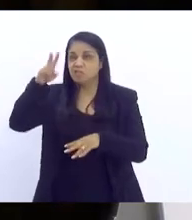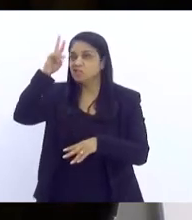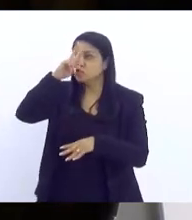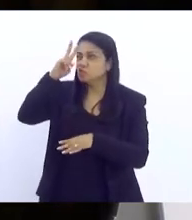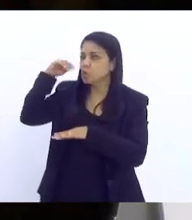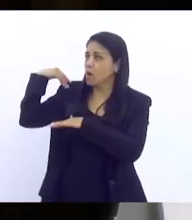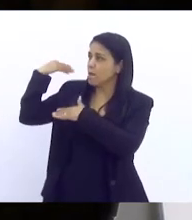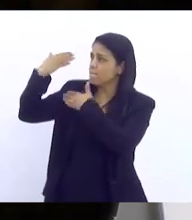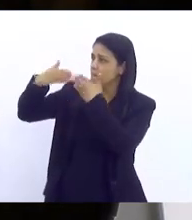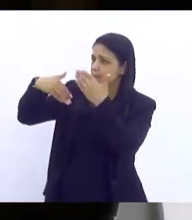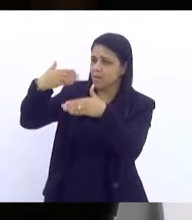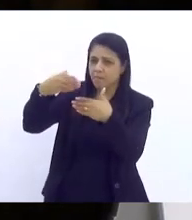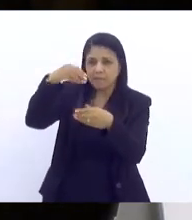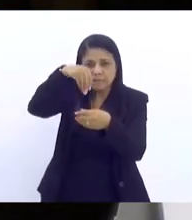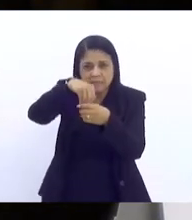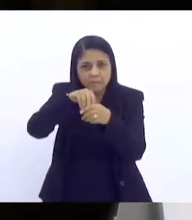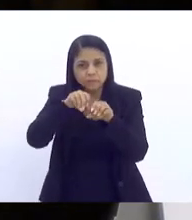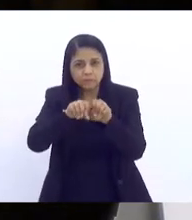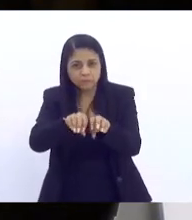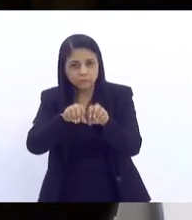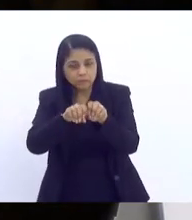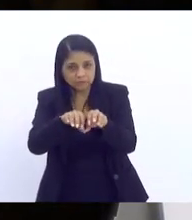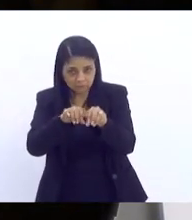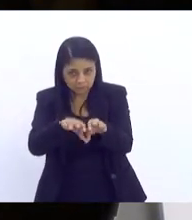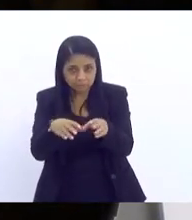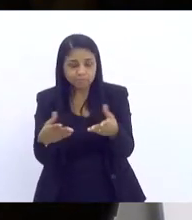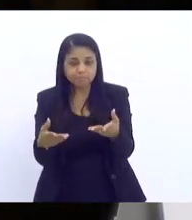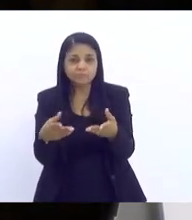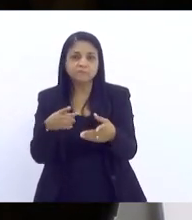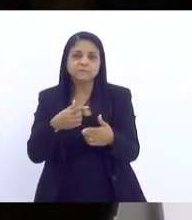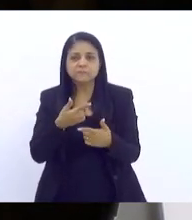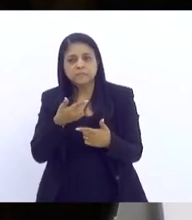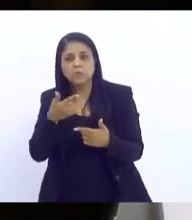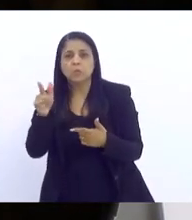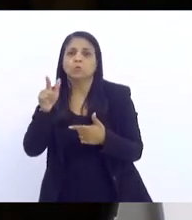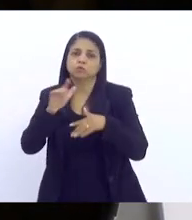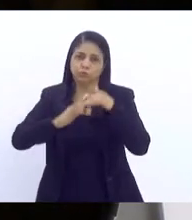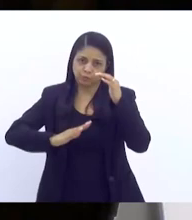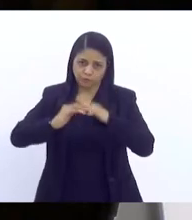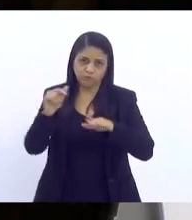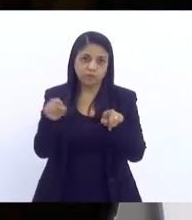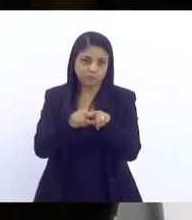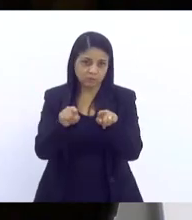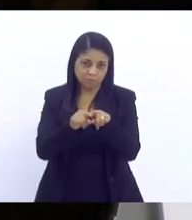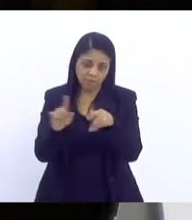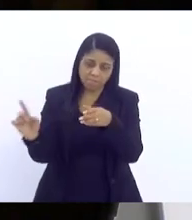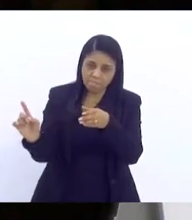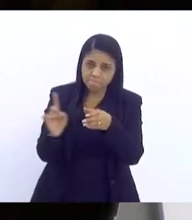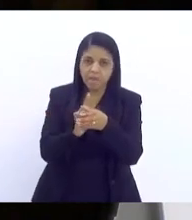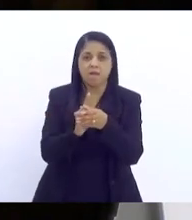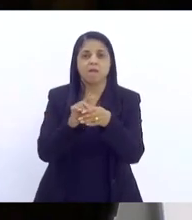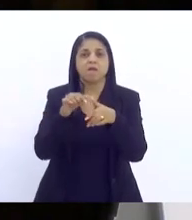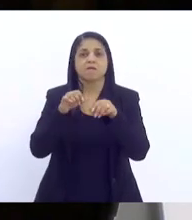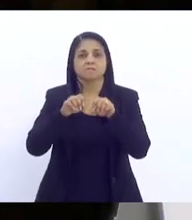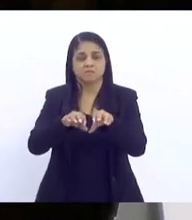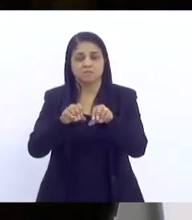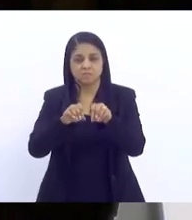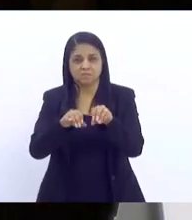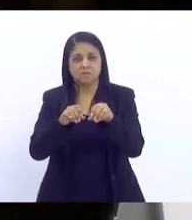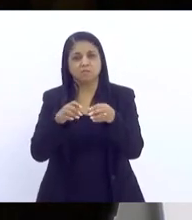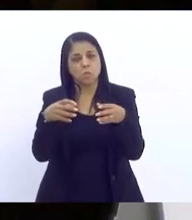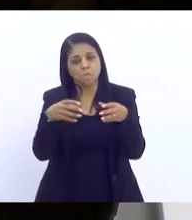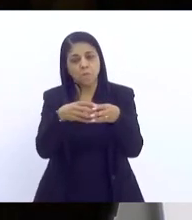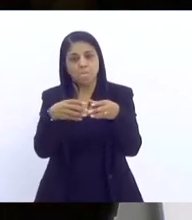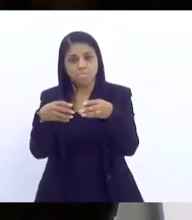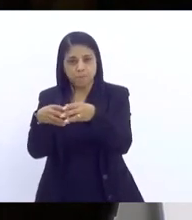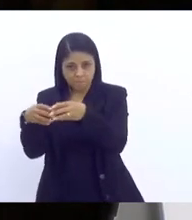mas não somente eles fazem parte da educação, existem outros profissionais, existem outros núcleos de competência que